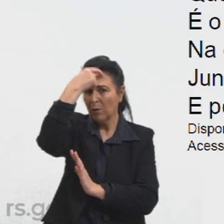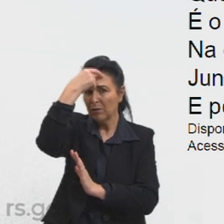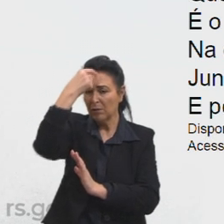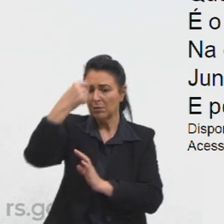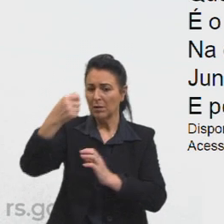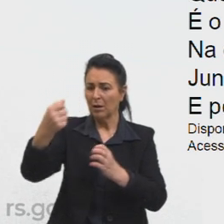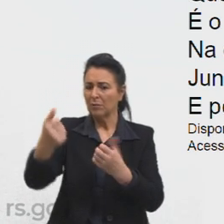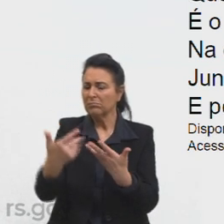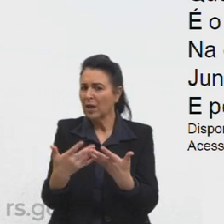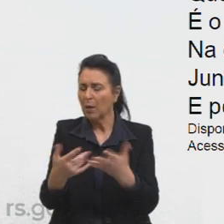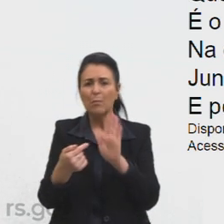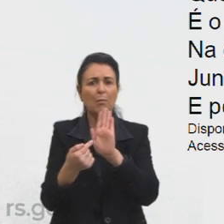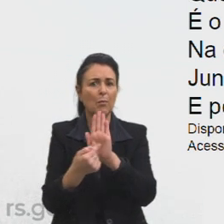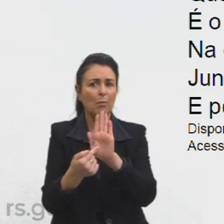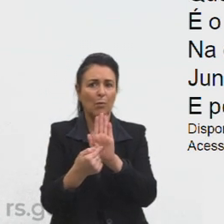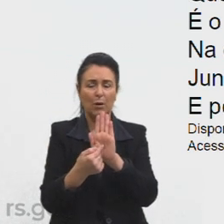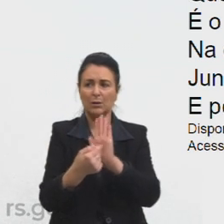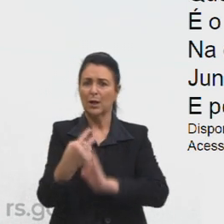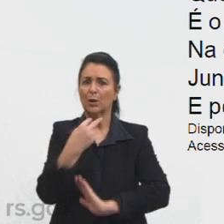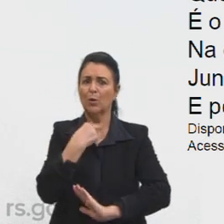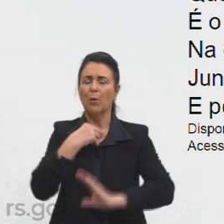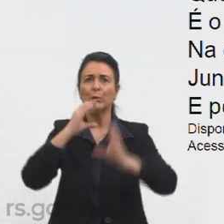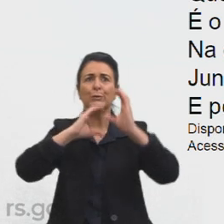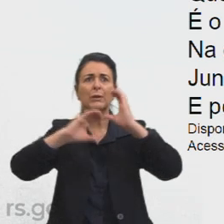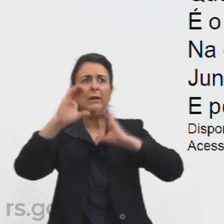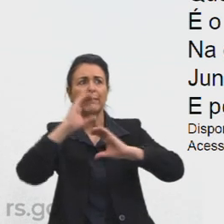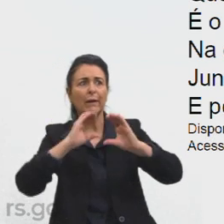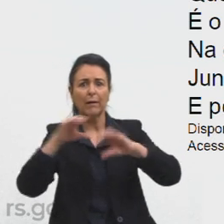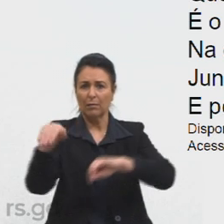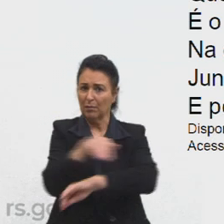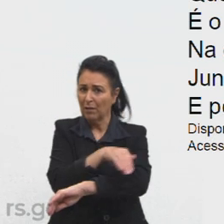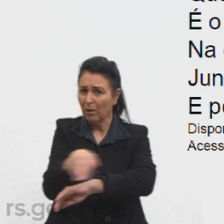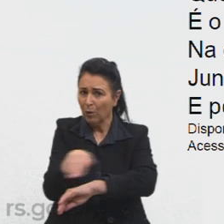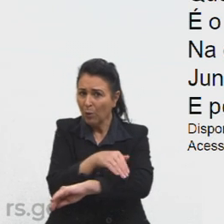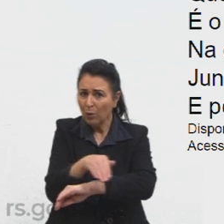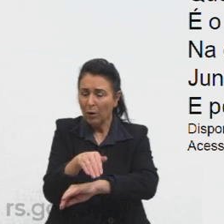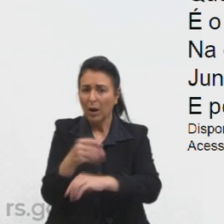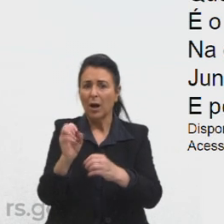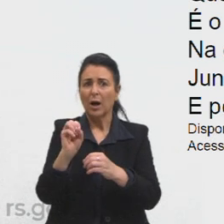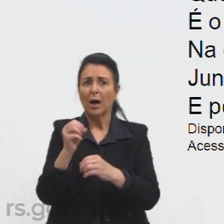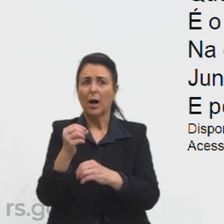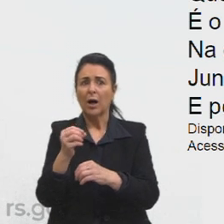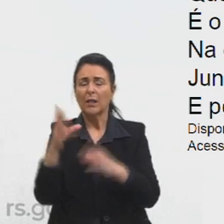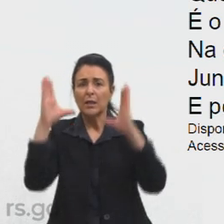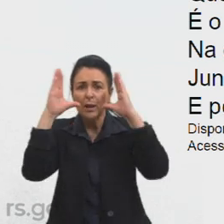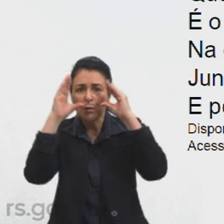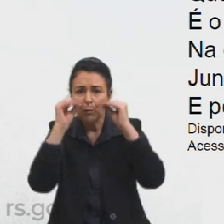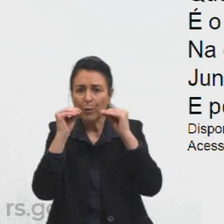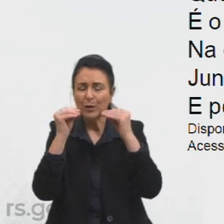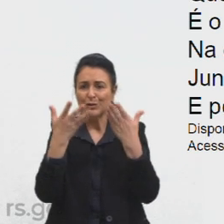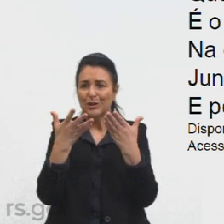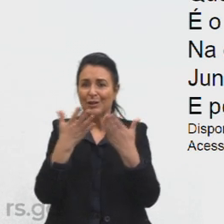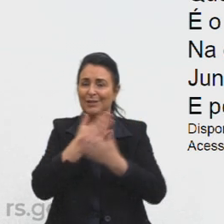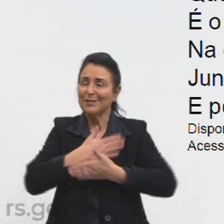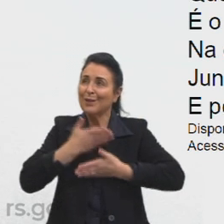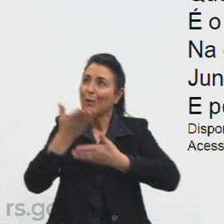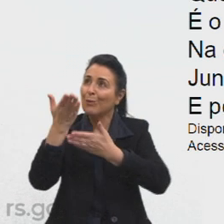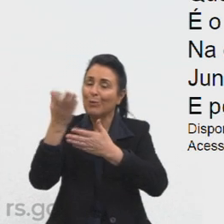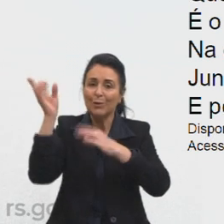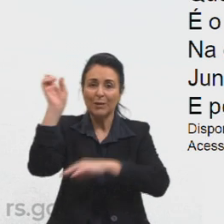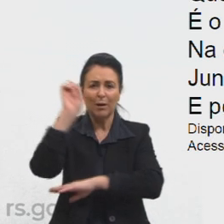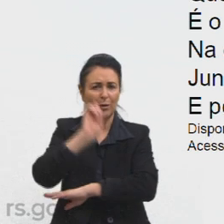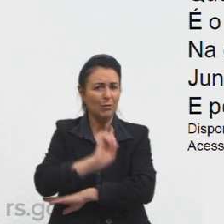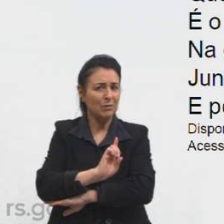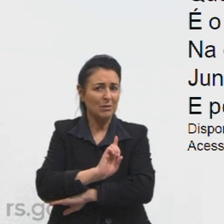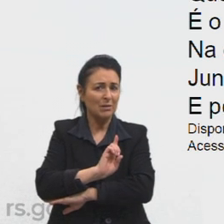insinua não sufoque o cantar que vem da rua que vem da noite para saudar o dia é o apelo que aqui